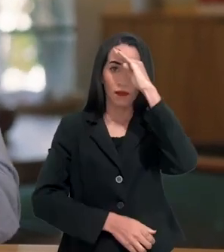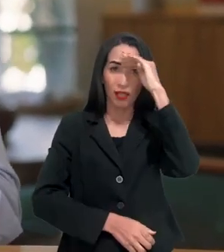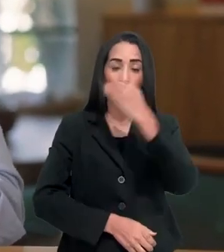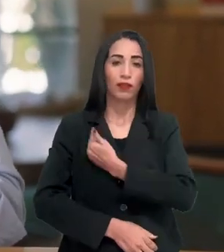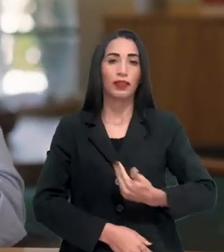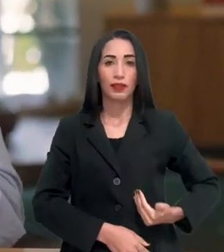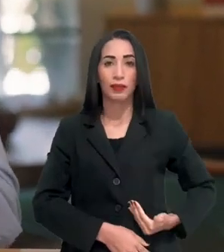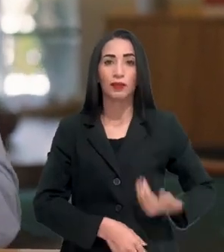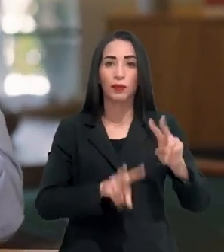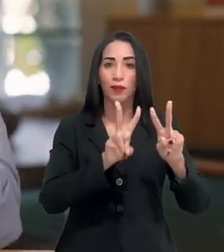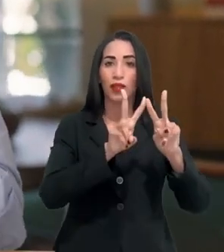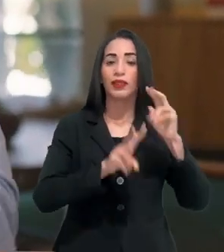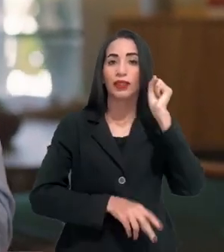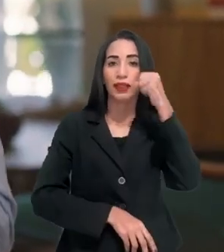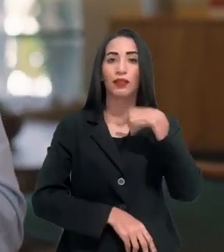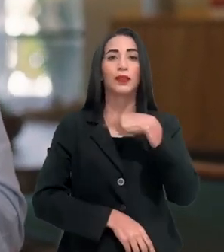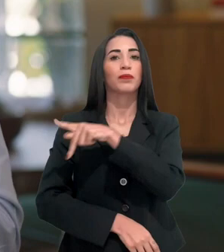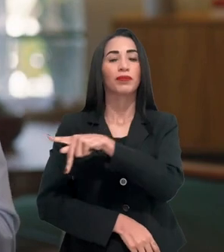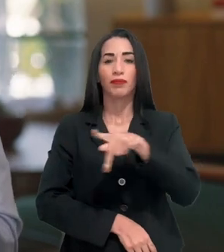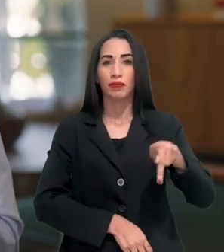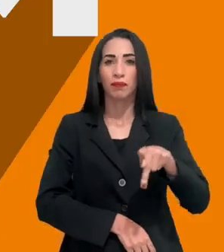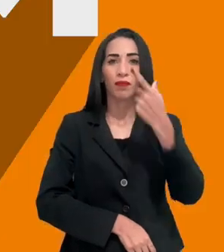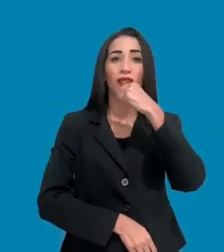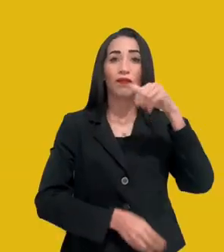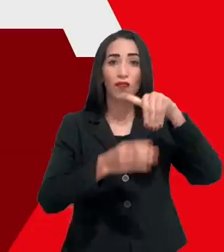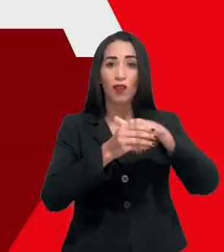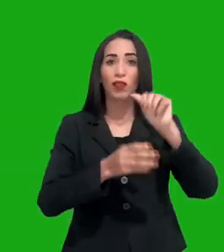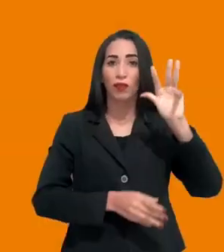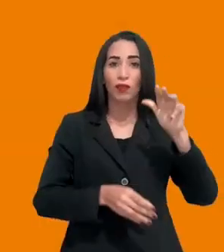Rafael Governador, o Hélito Senador e eu na presidência.